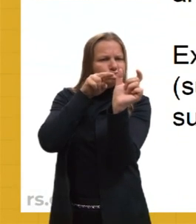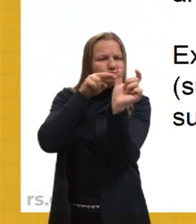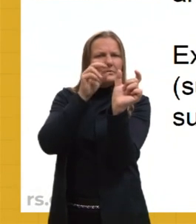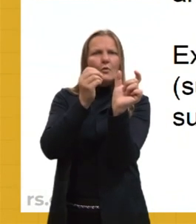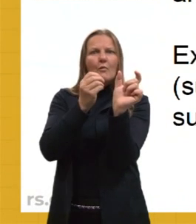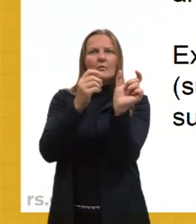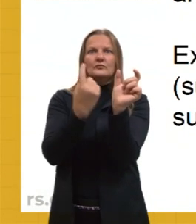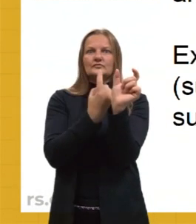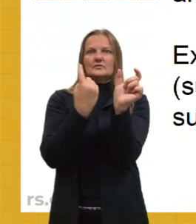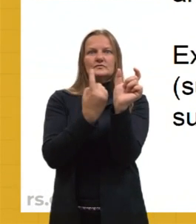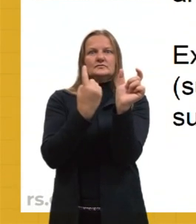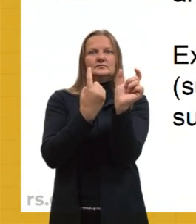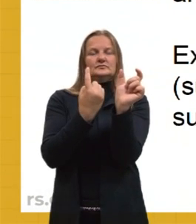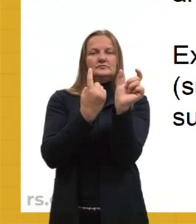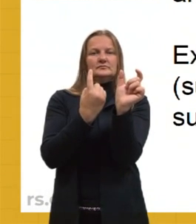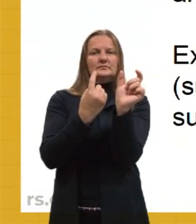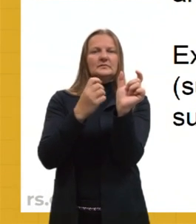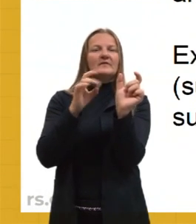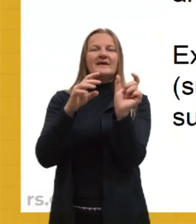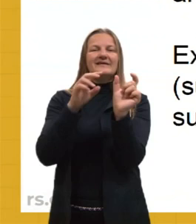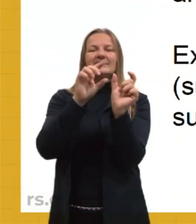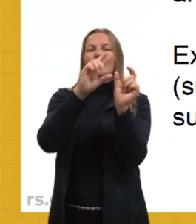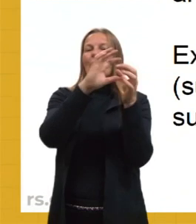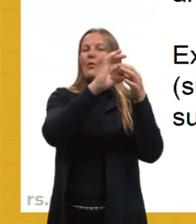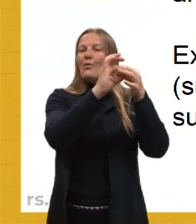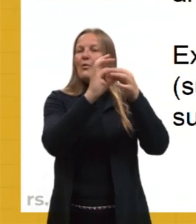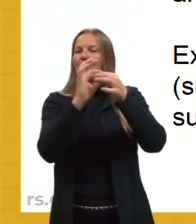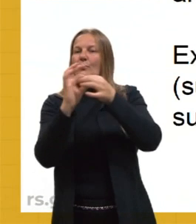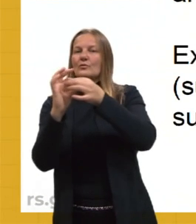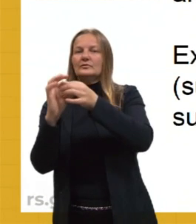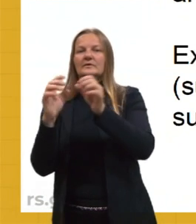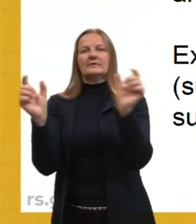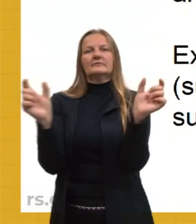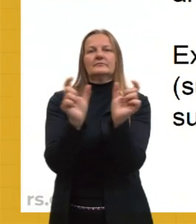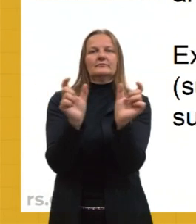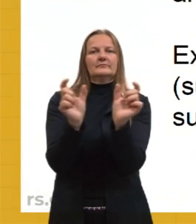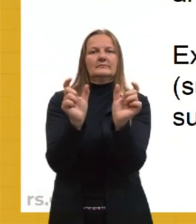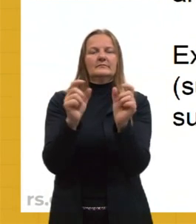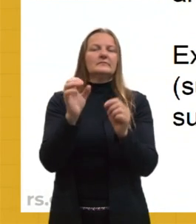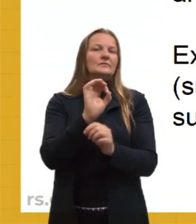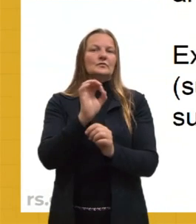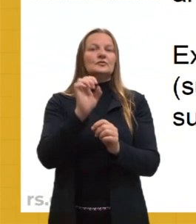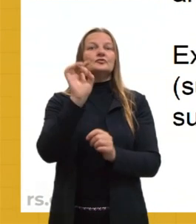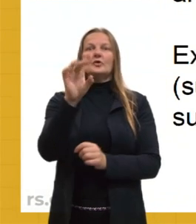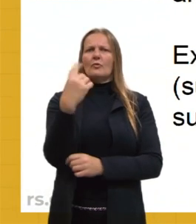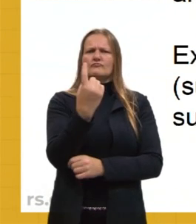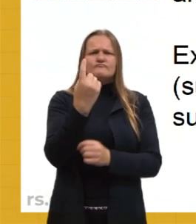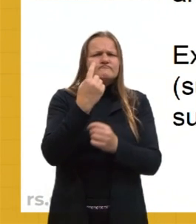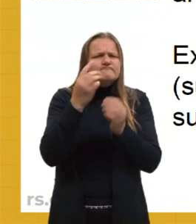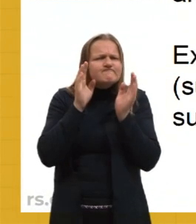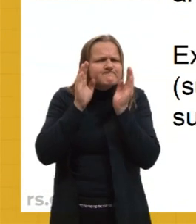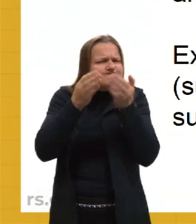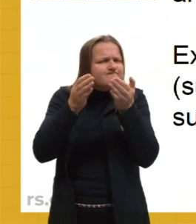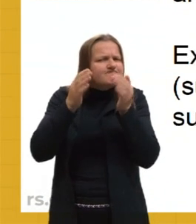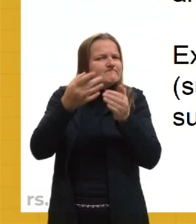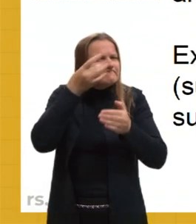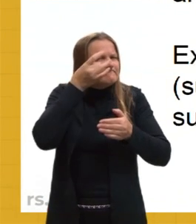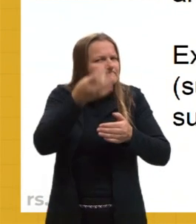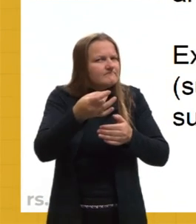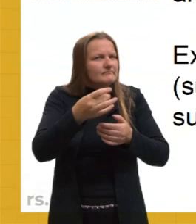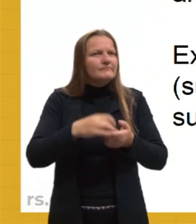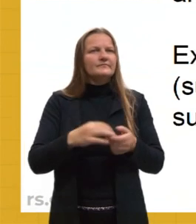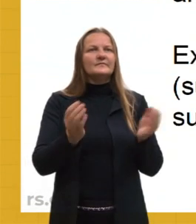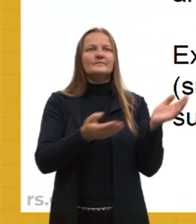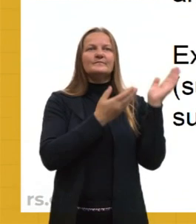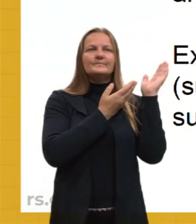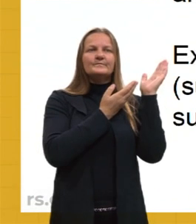palavra sozinha. A gente não vai olhar ela com relação às outras, a gente vai olhar as palavras isoladamente. Olhem ali